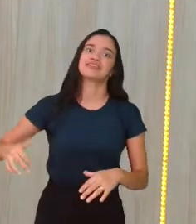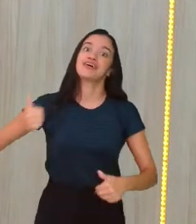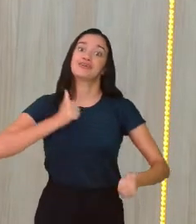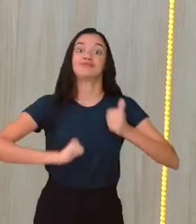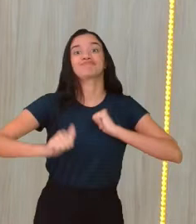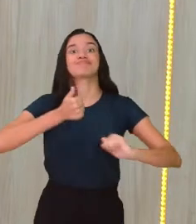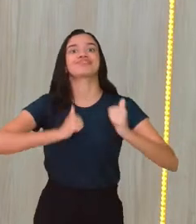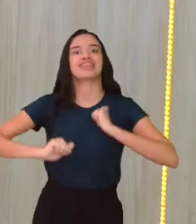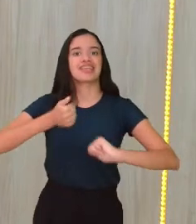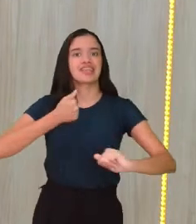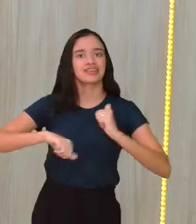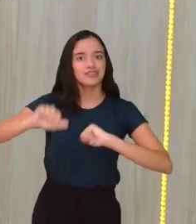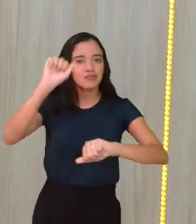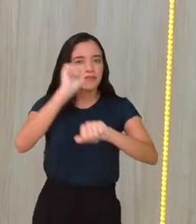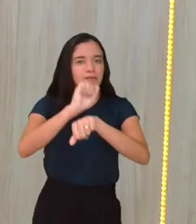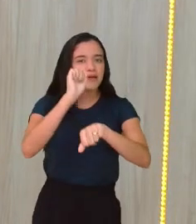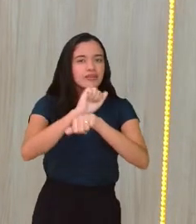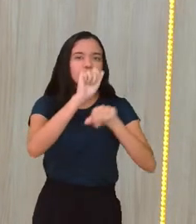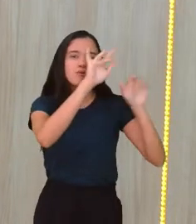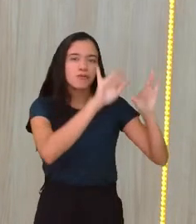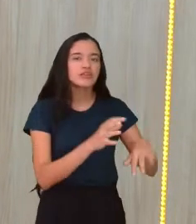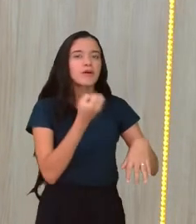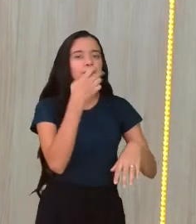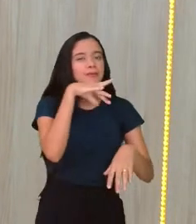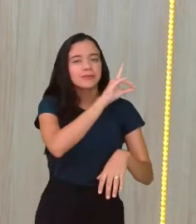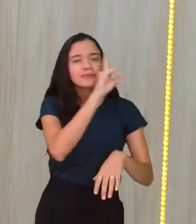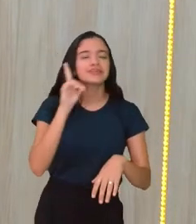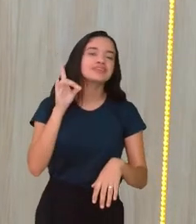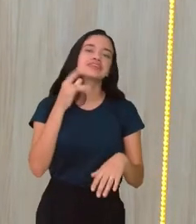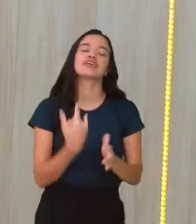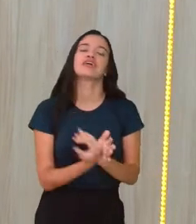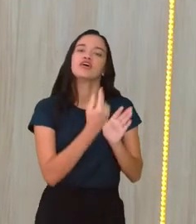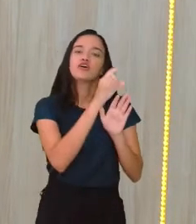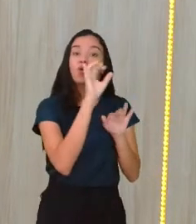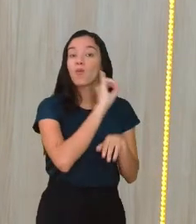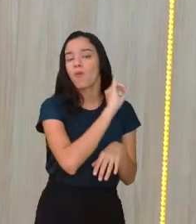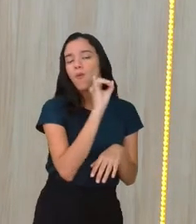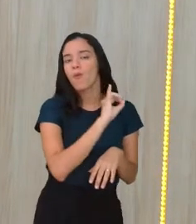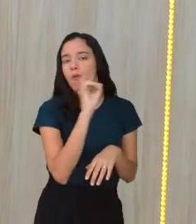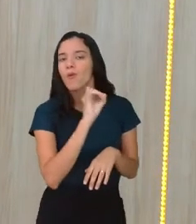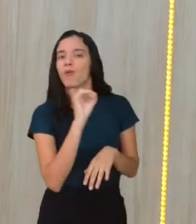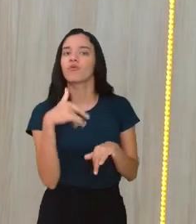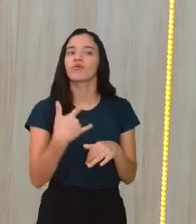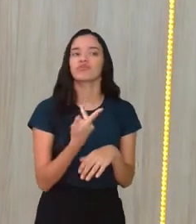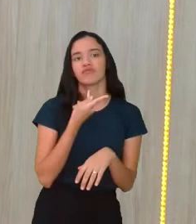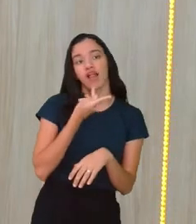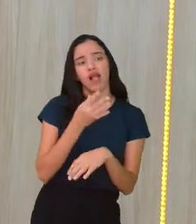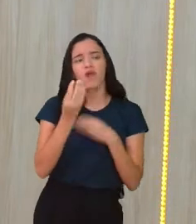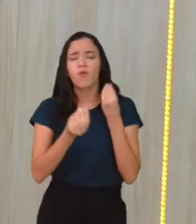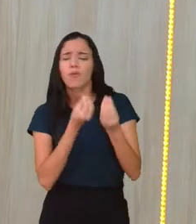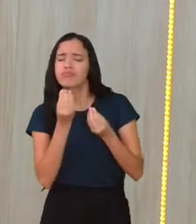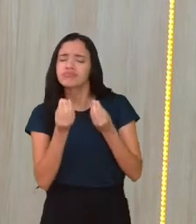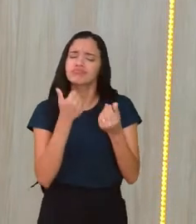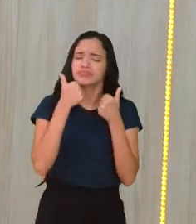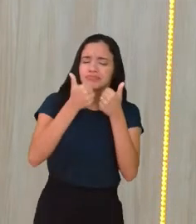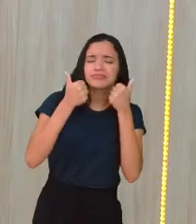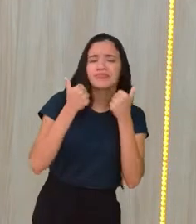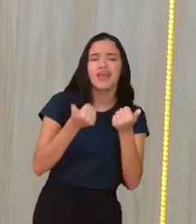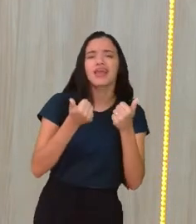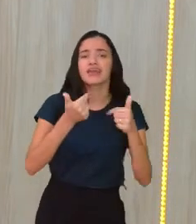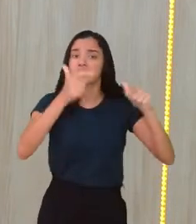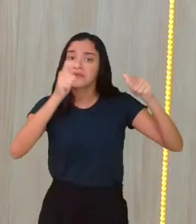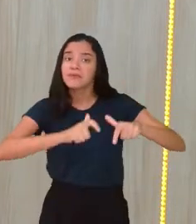esperando vocês mandarem um bom dia, mandarem um oi, dizer como é que vocês estão, de onde